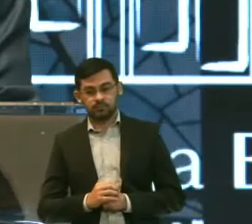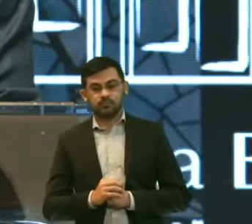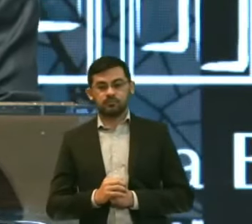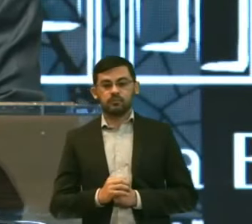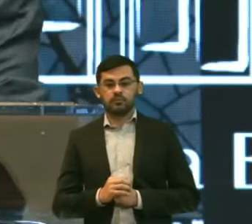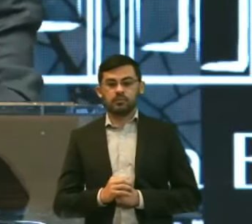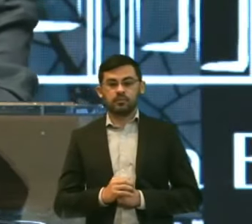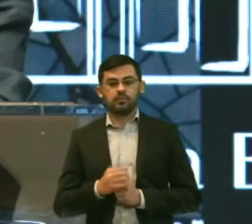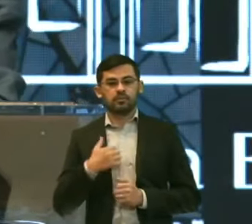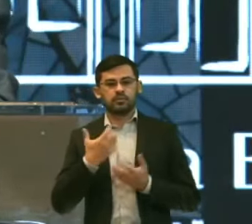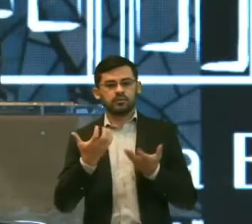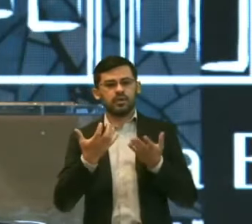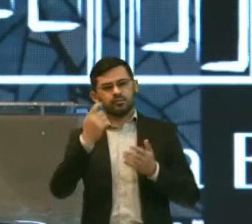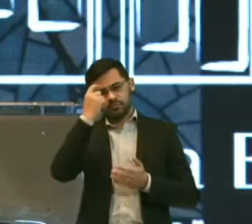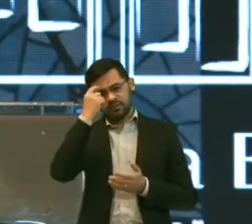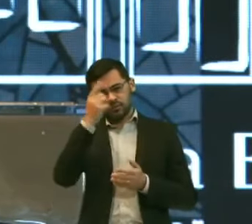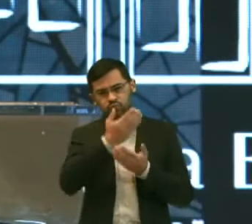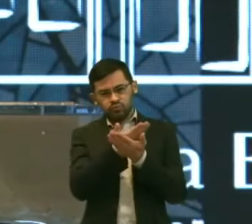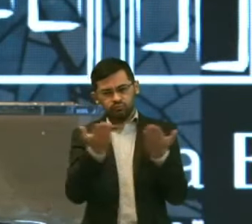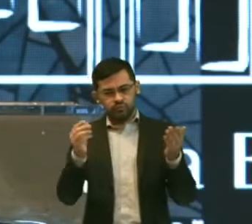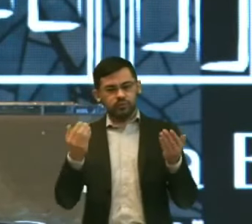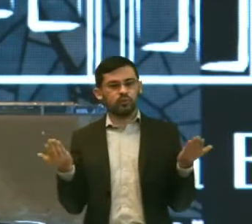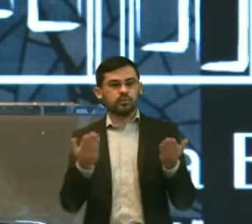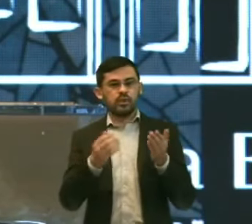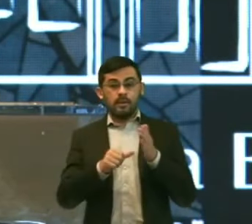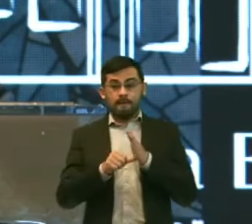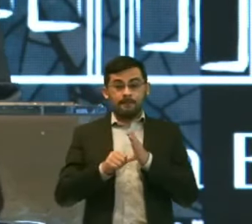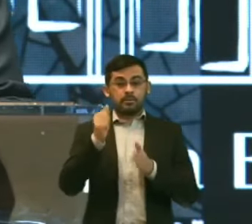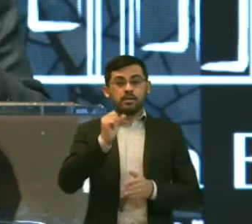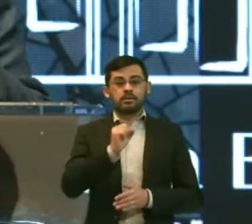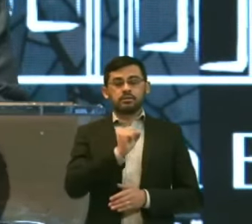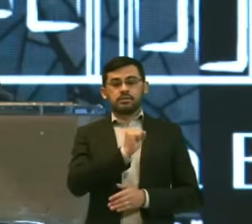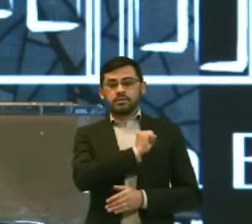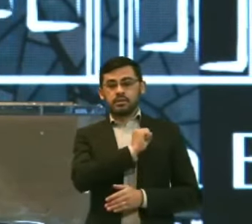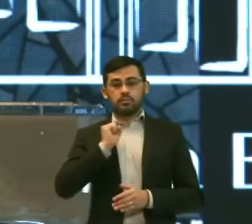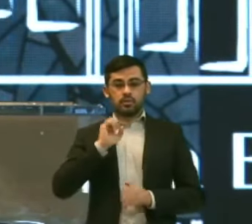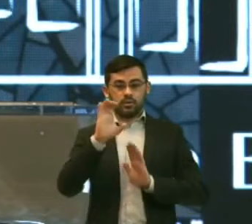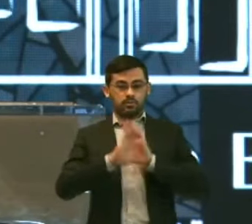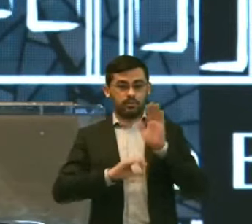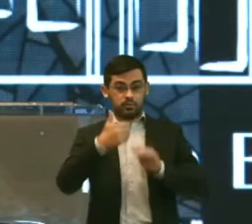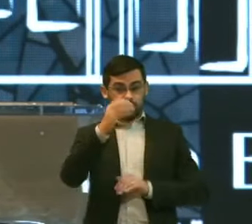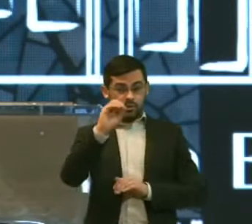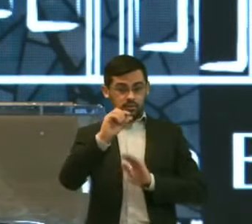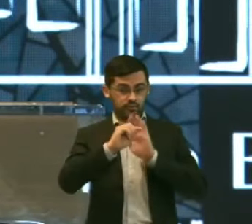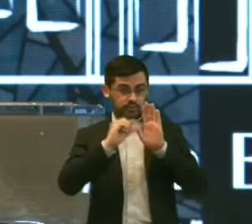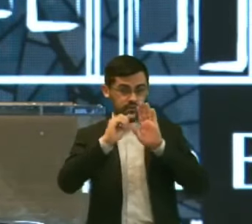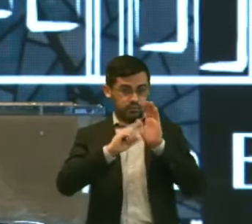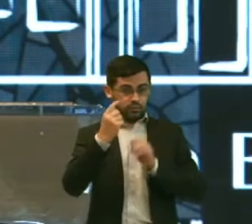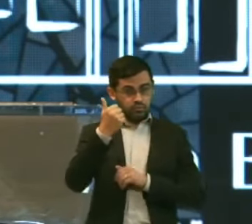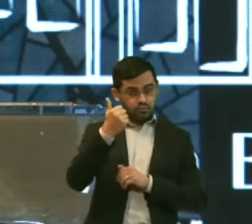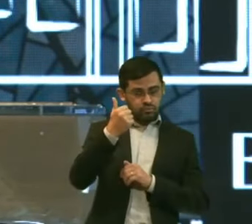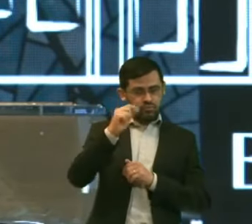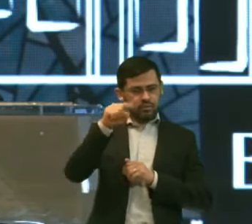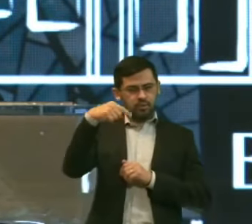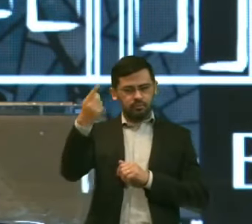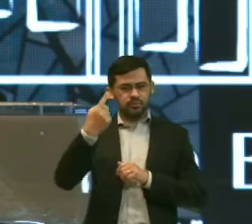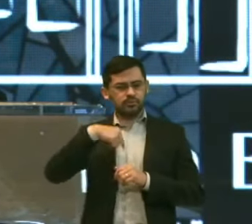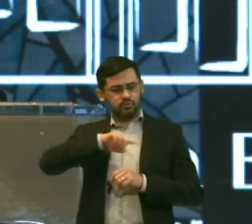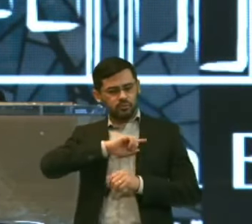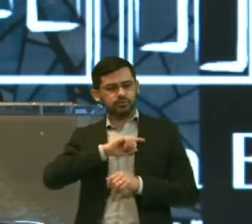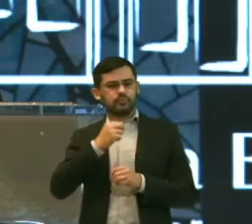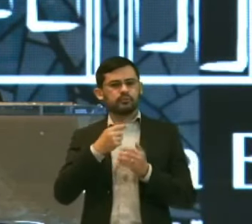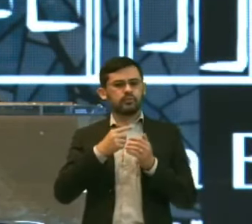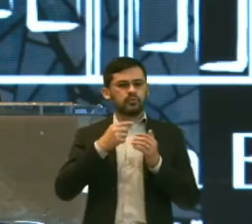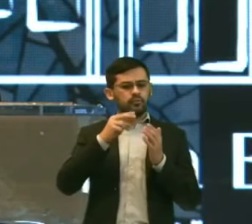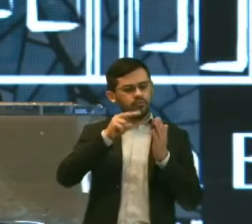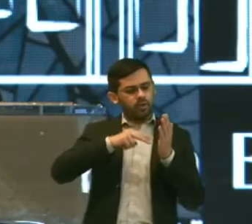Queria meditar com vocês em 1 Samuel capítulo 10, versículo 1 E depois a gente vai,